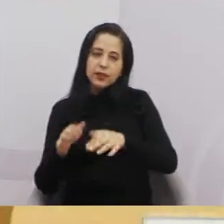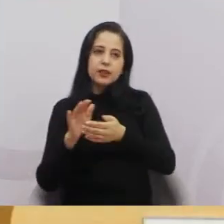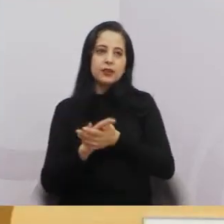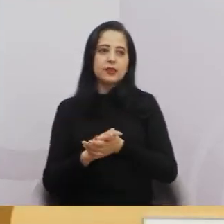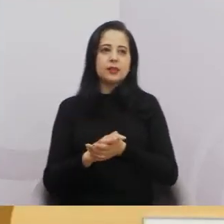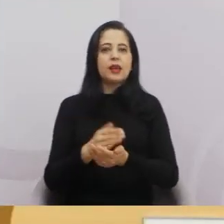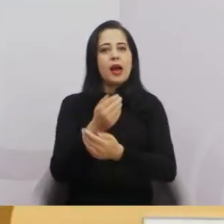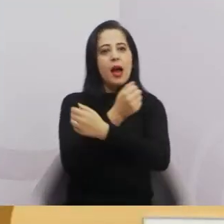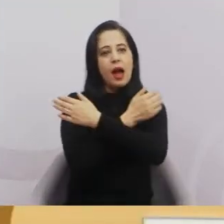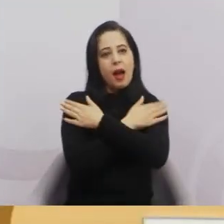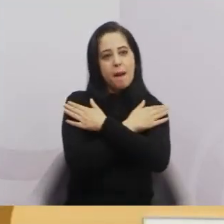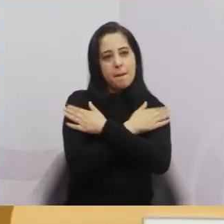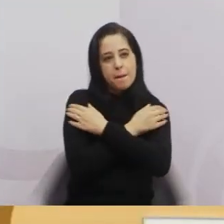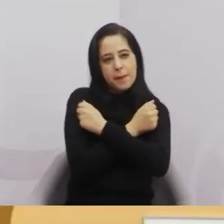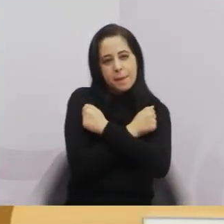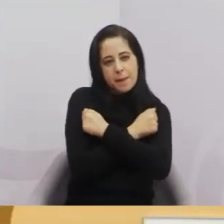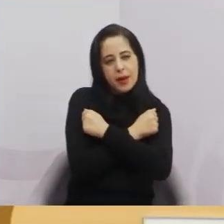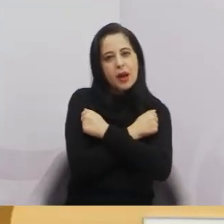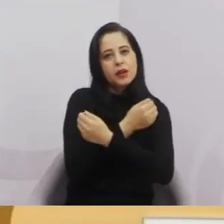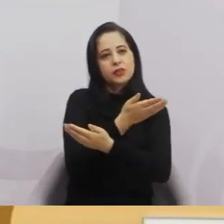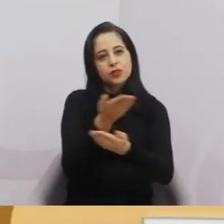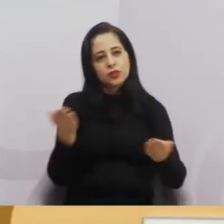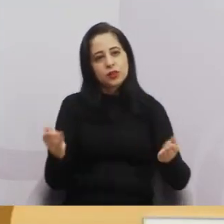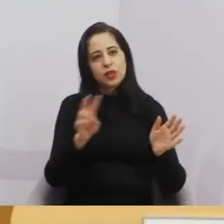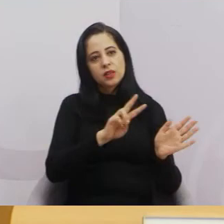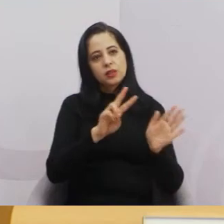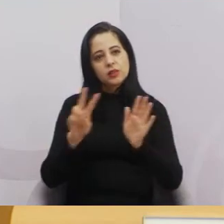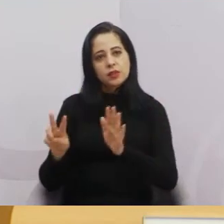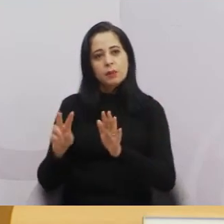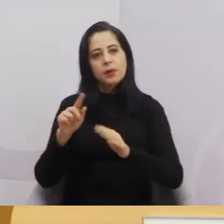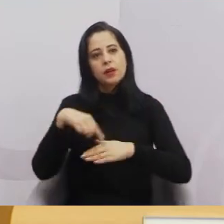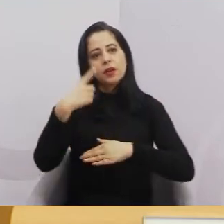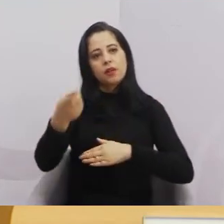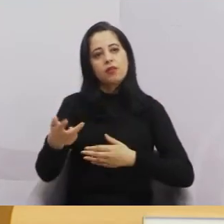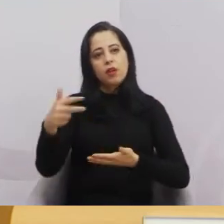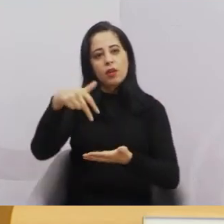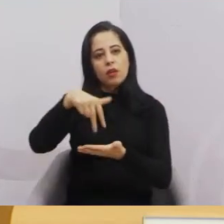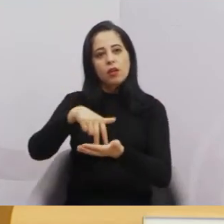mandando um grande abraço a todos vocês e, semana que vem, estaremos aí de volta. Obrigado. Obrigado.